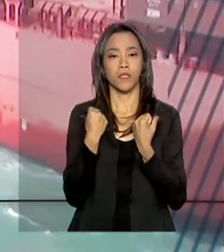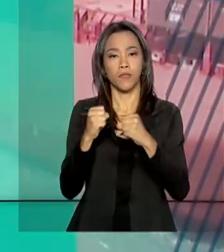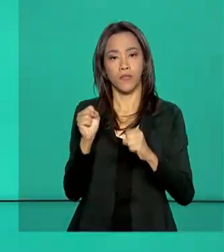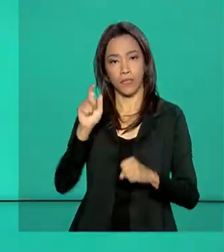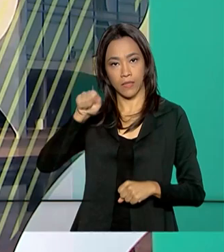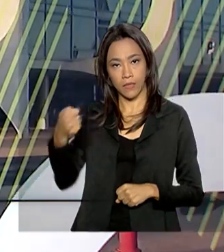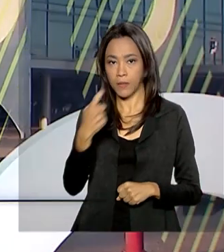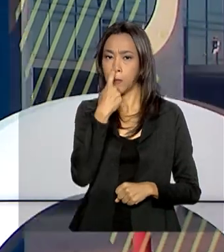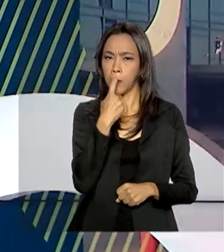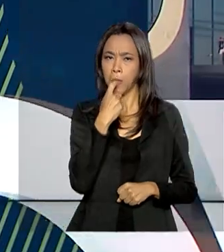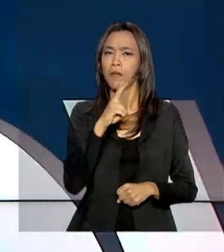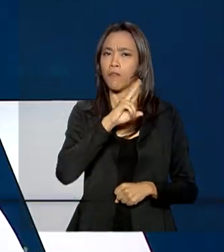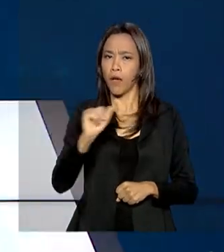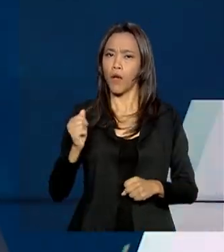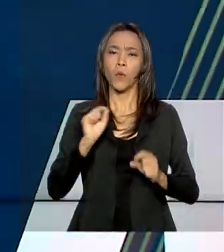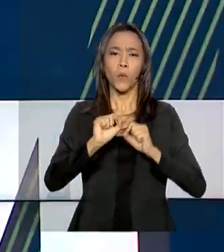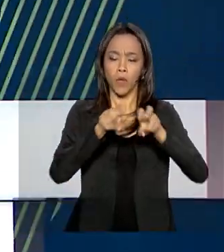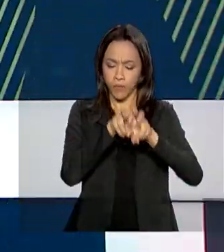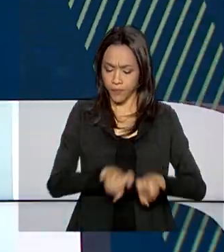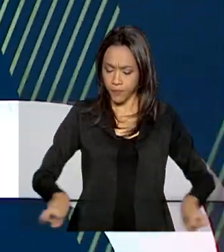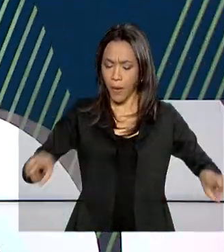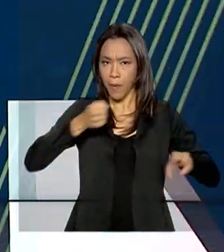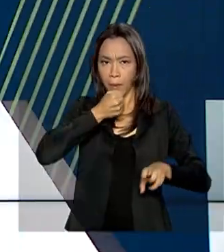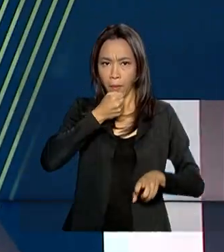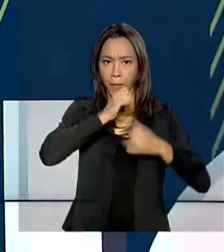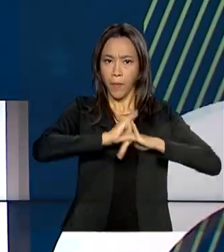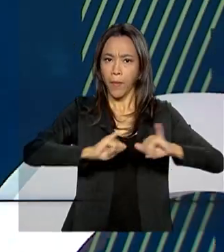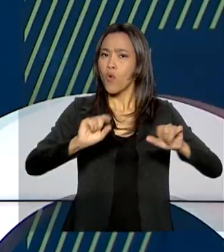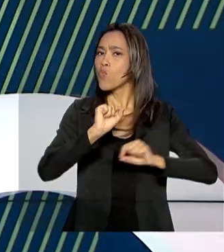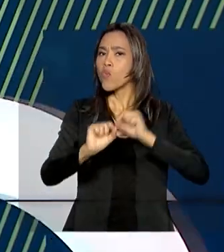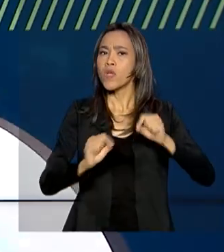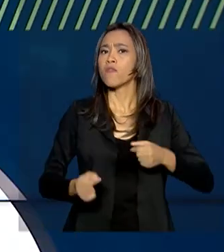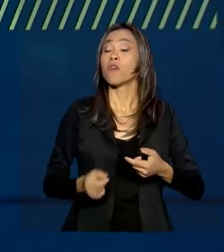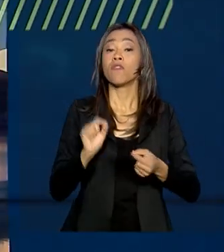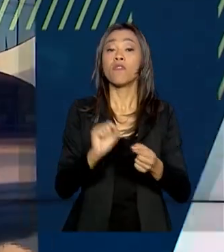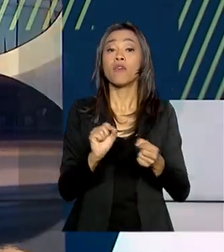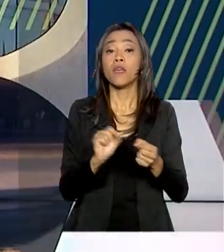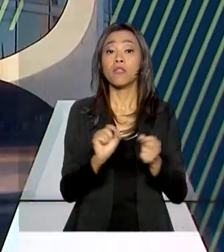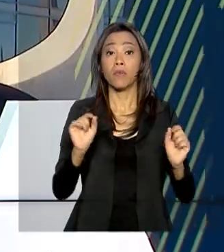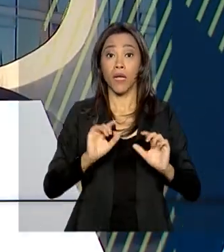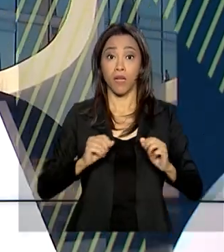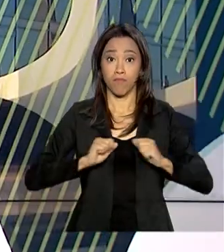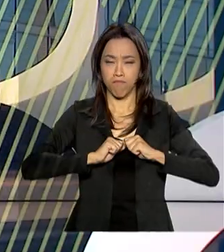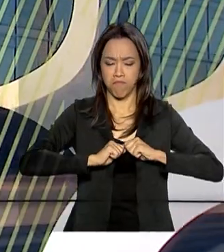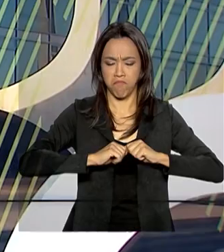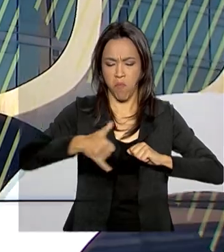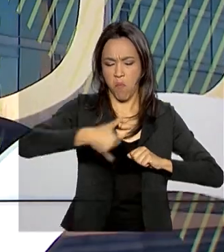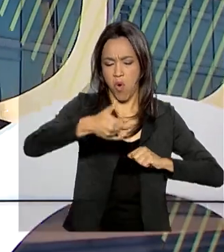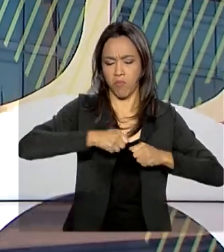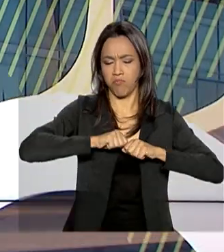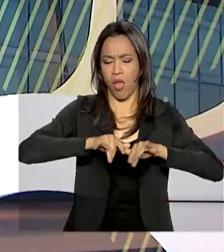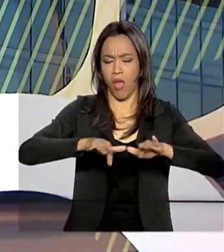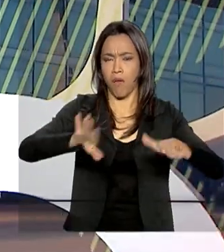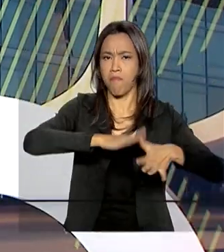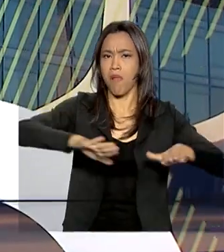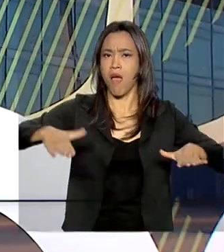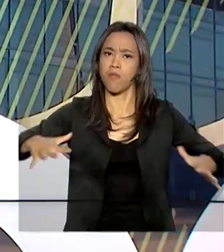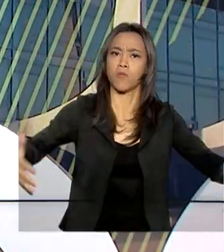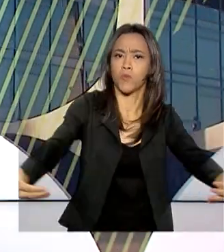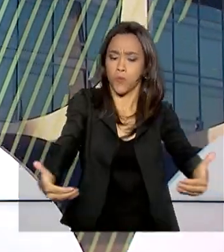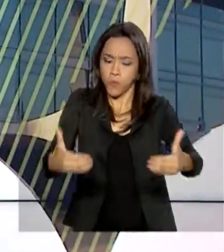entrevista coletiva sobre as últimas atividades realizadas para conter as manchas de óleo nas praias do Nordeste.